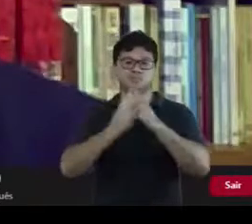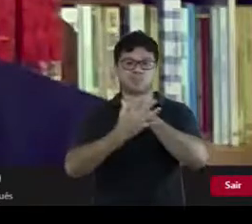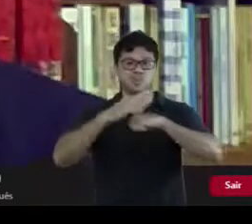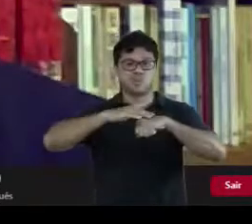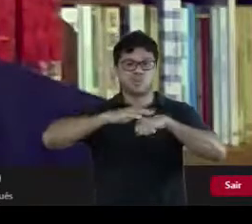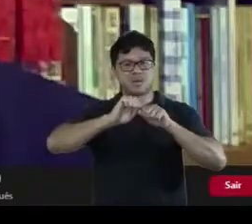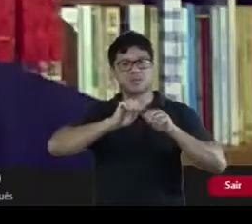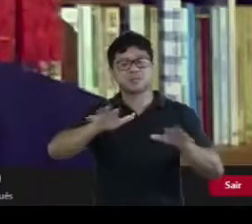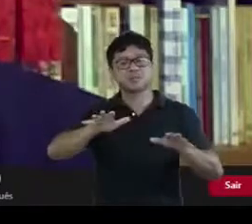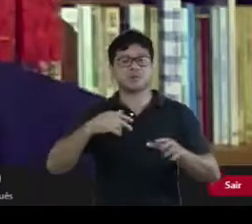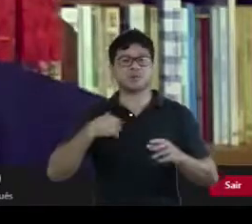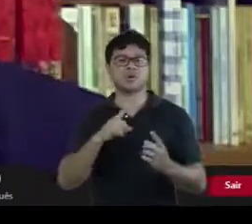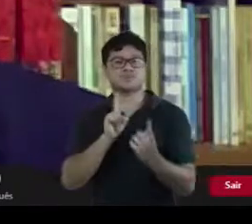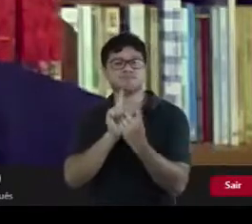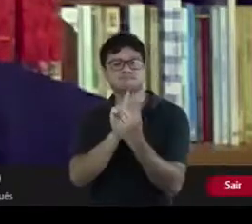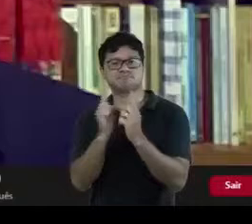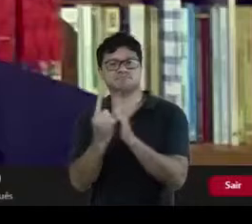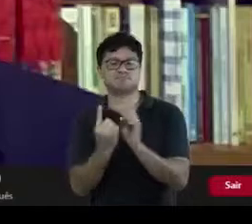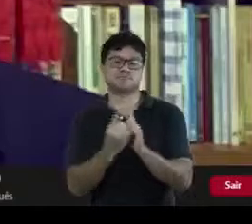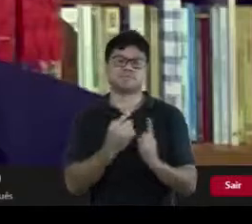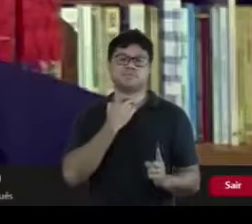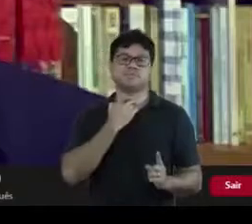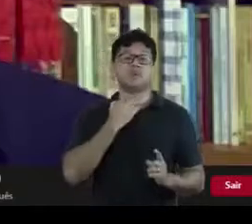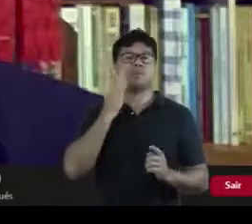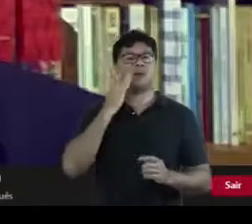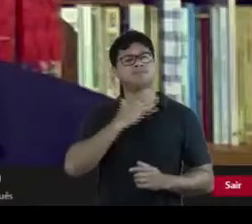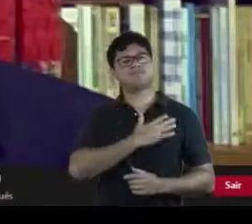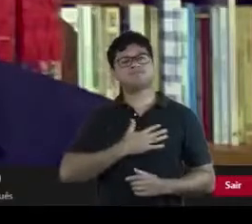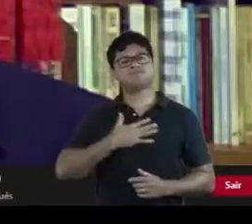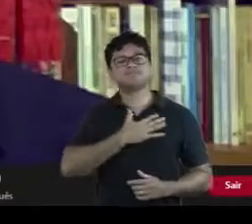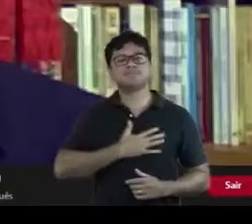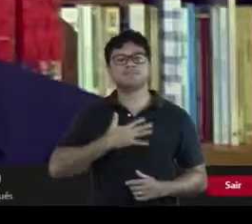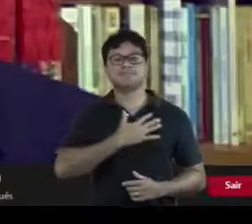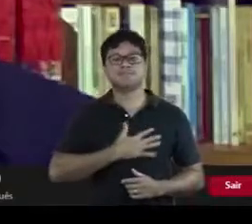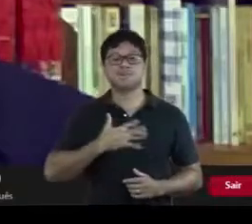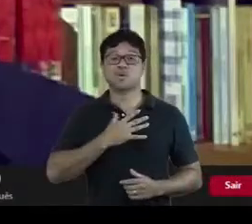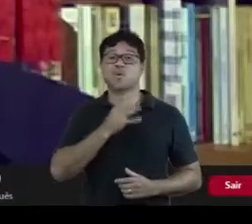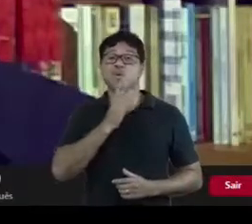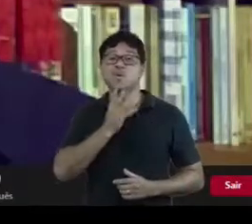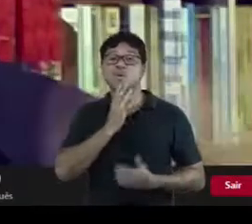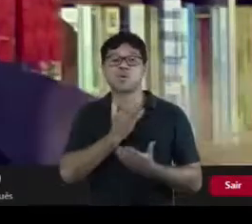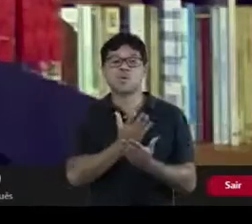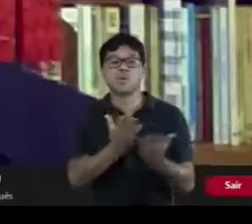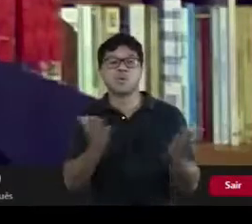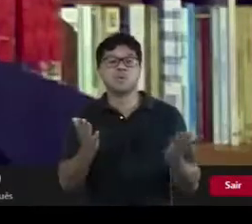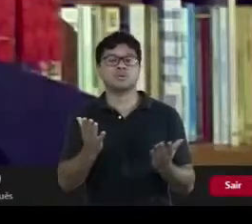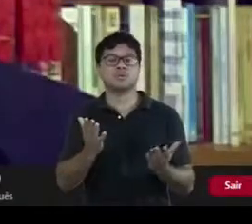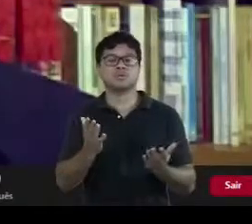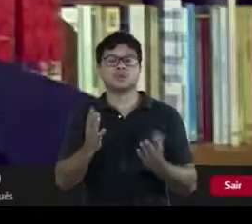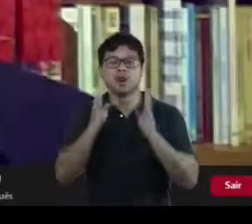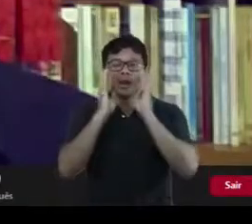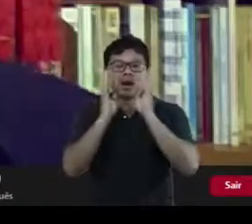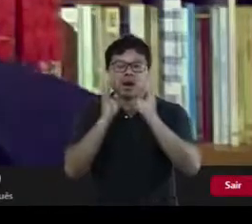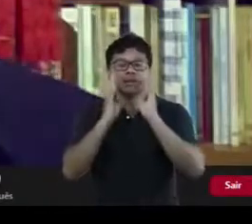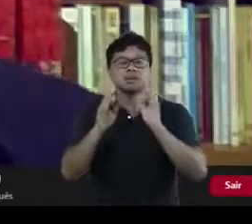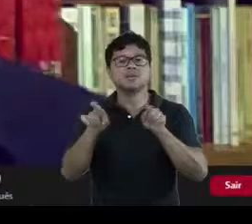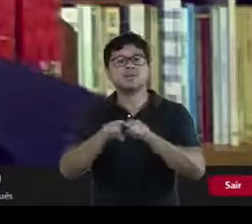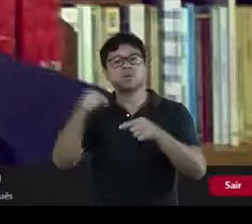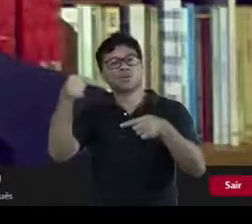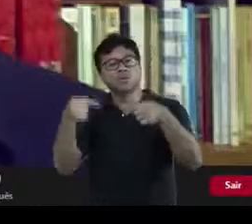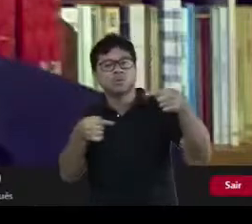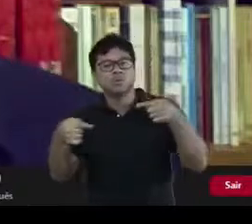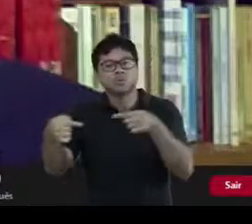estar próximos, mas que um prazer muito grande conhecê-los, ouvi-los e poder discutir.